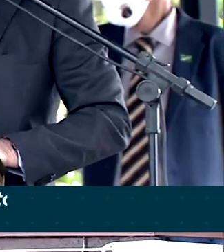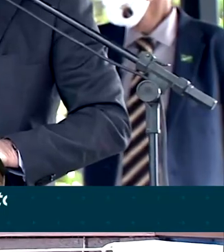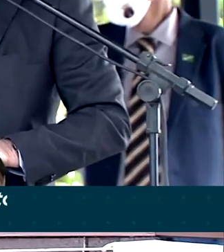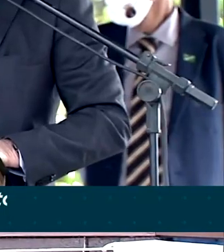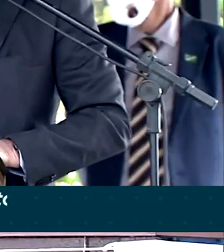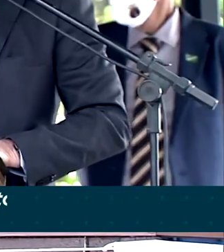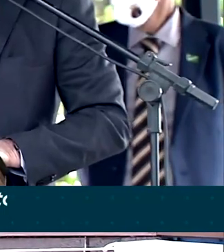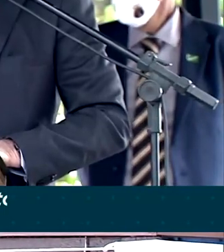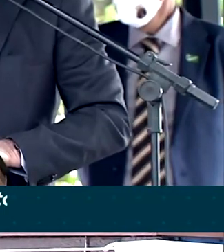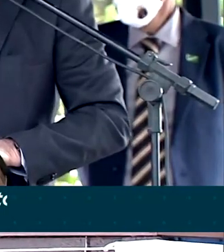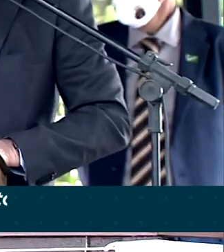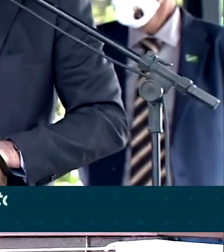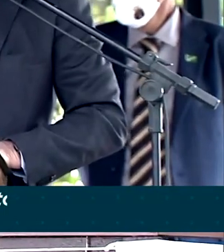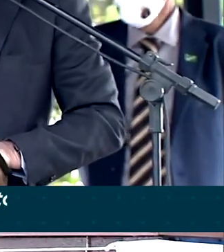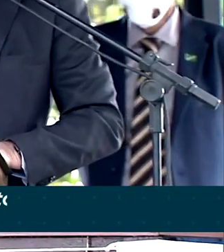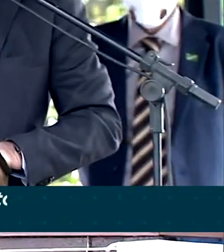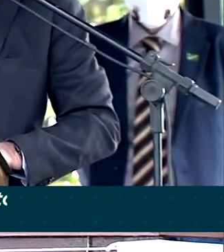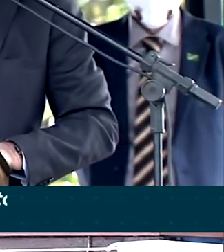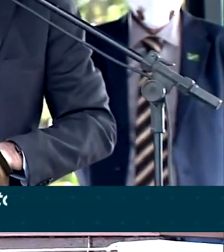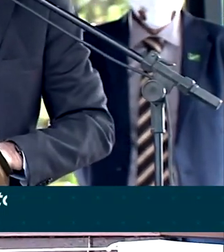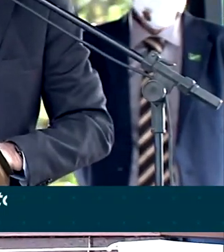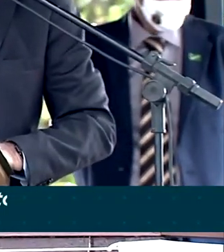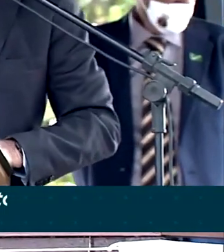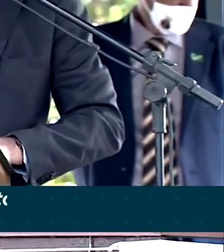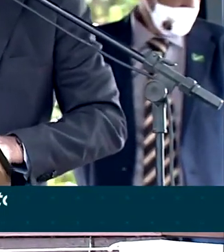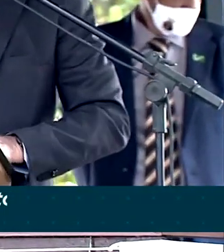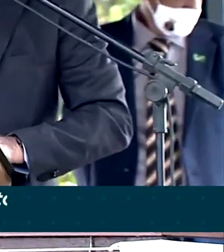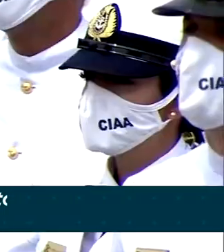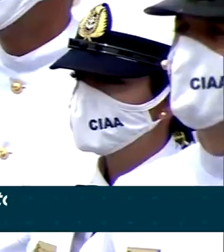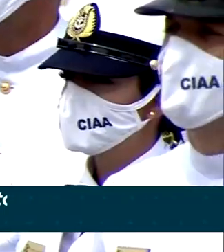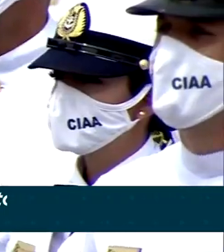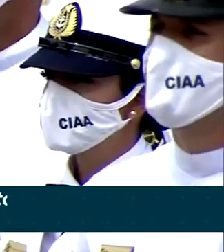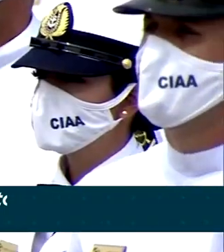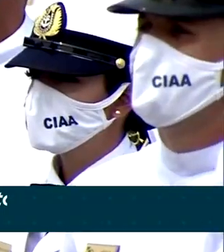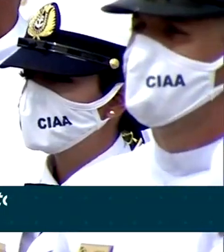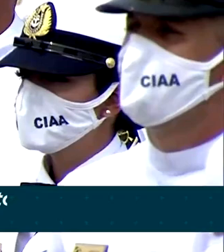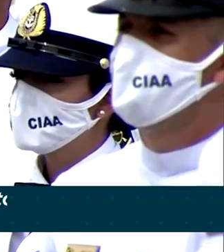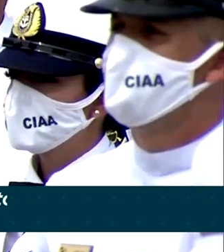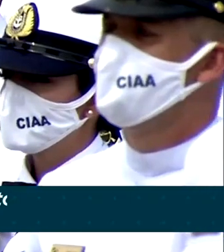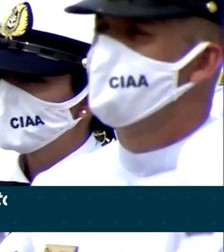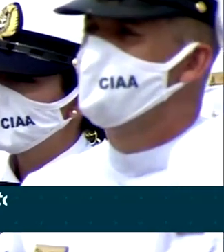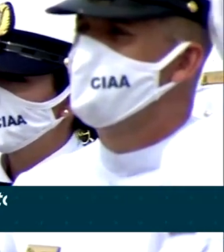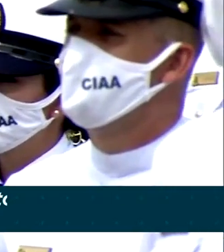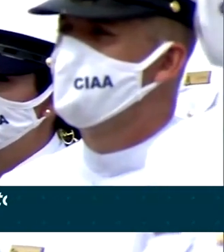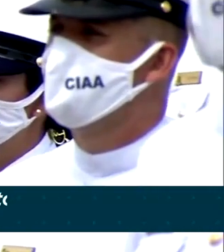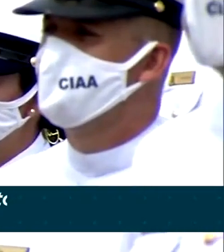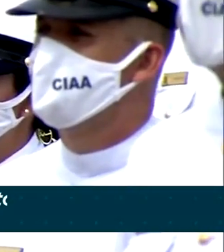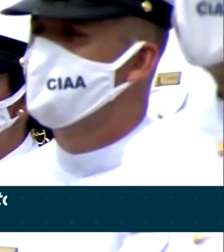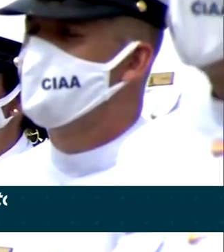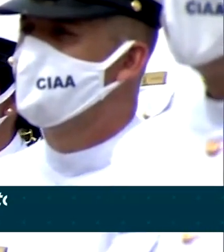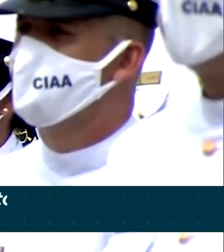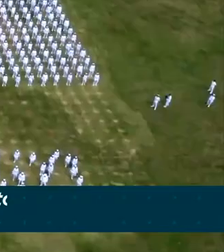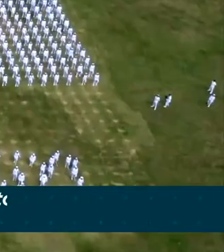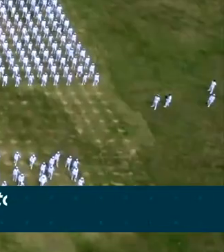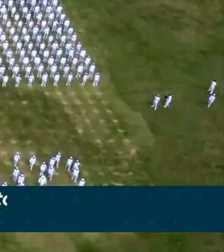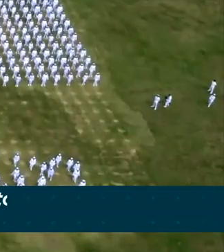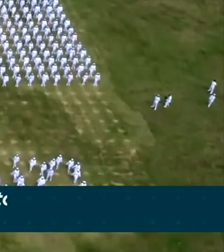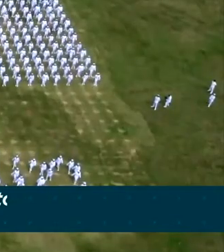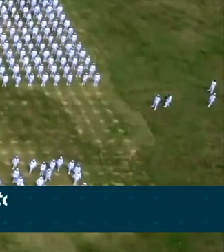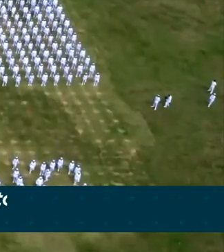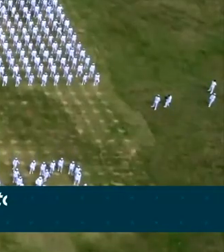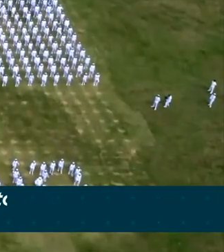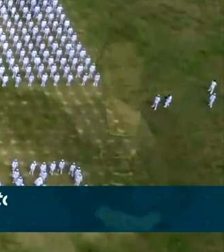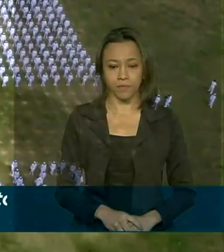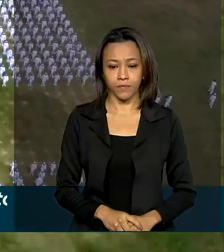de muita coisa para se conseguir uma formatura. Vocês agora se espalharão por